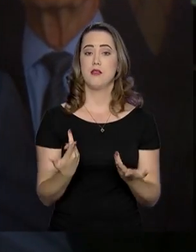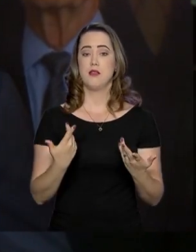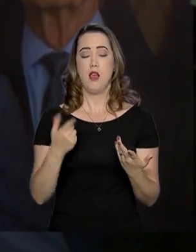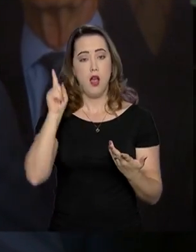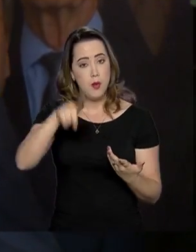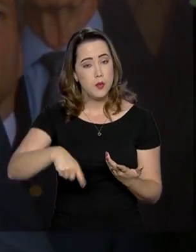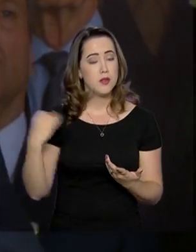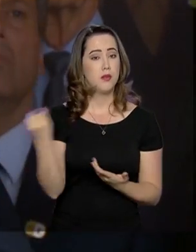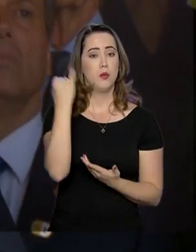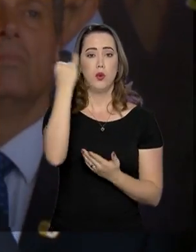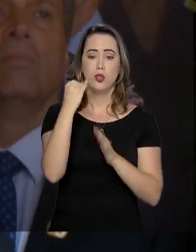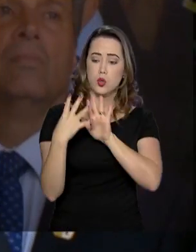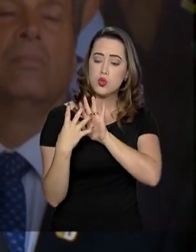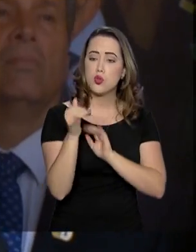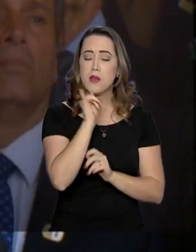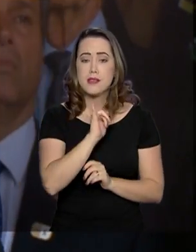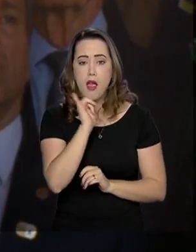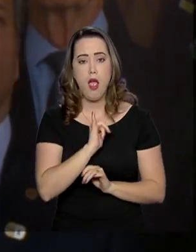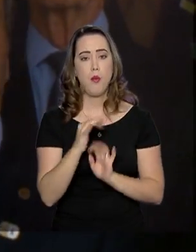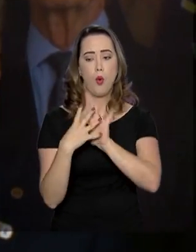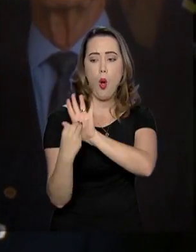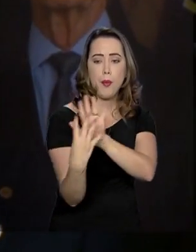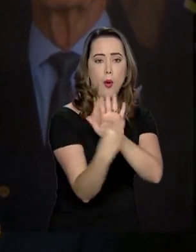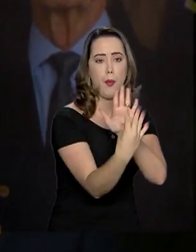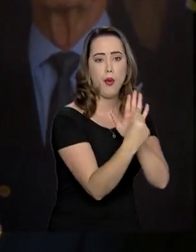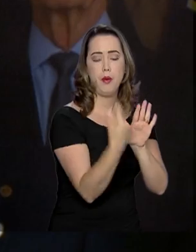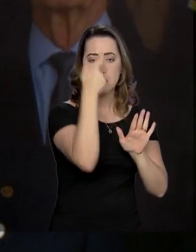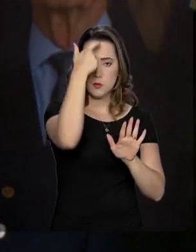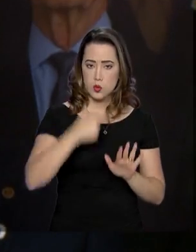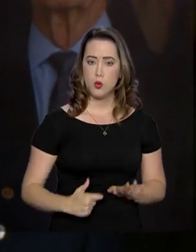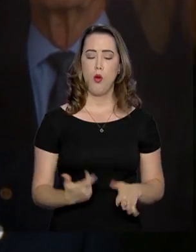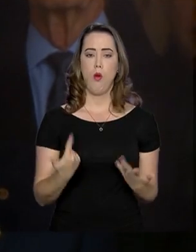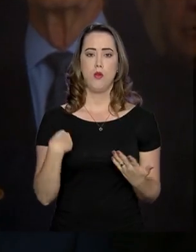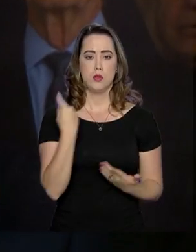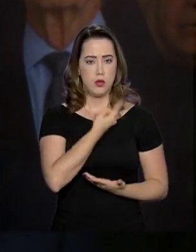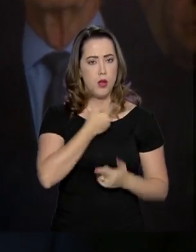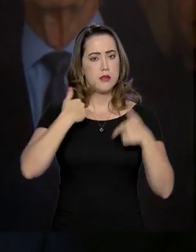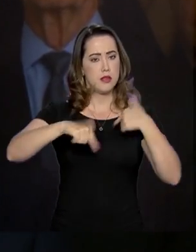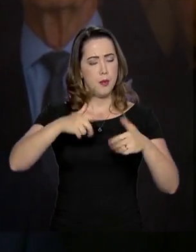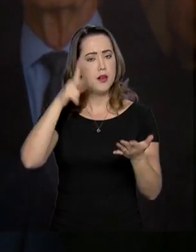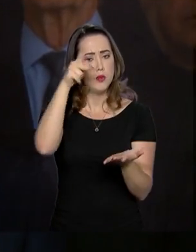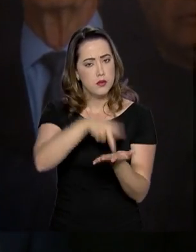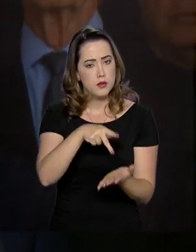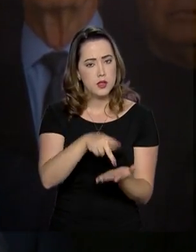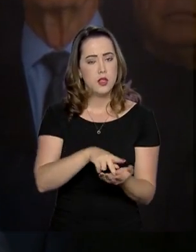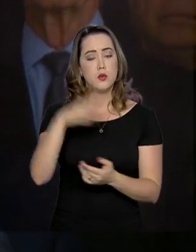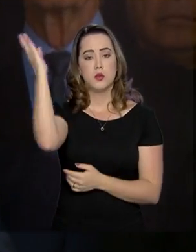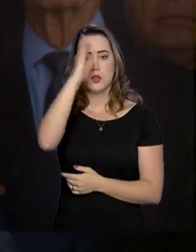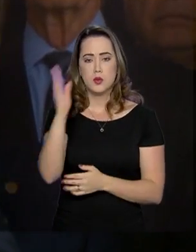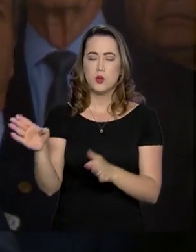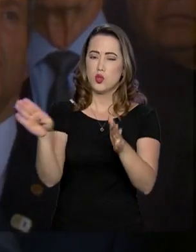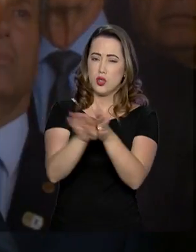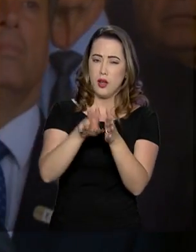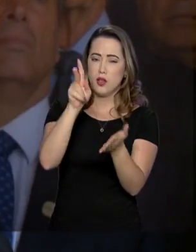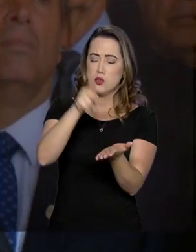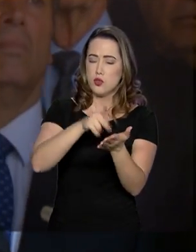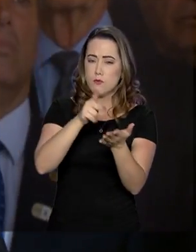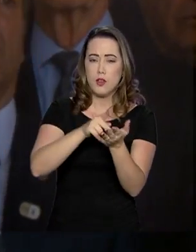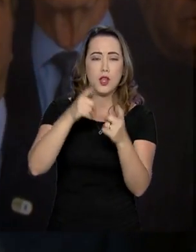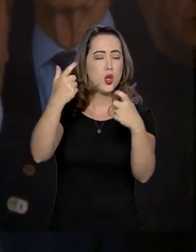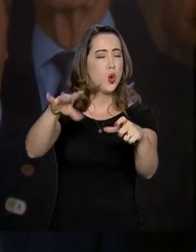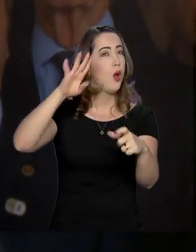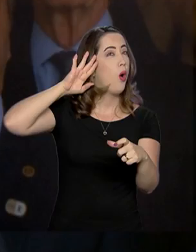daremos exemplo para o Brasil realmente chegar no local dos